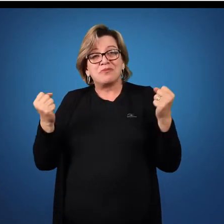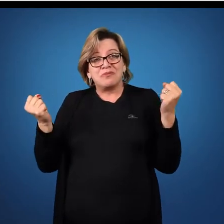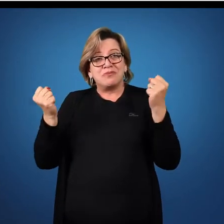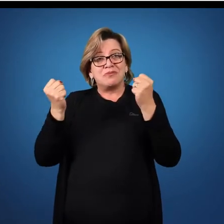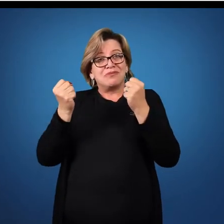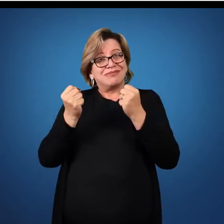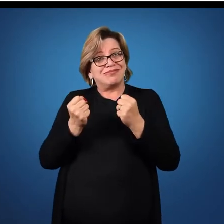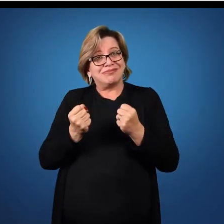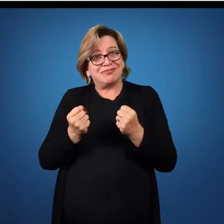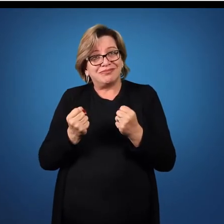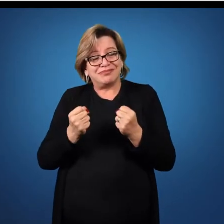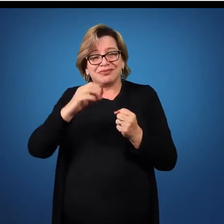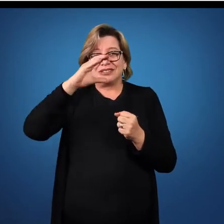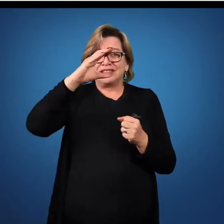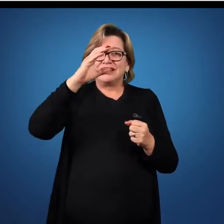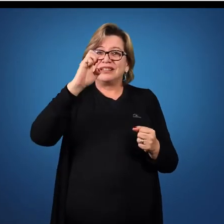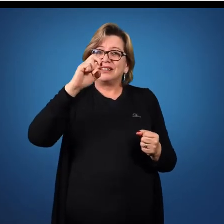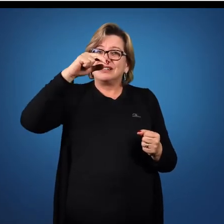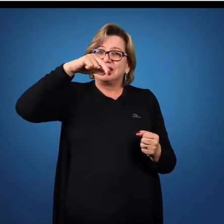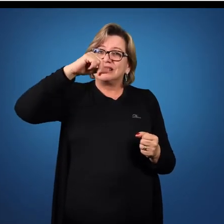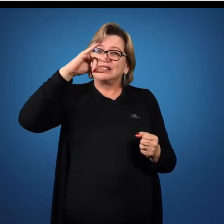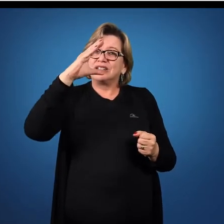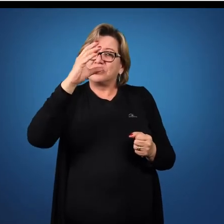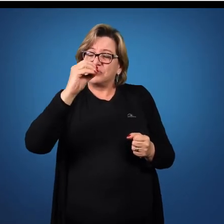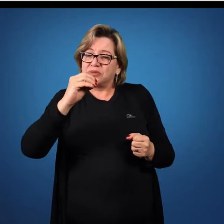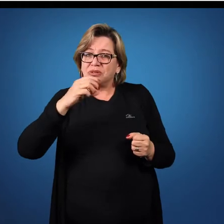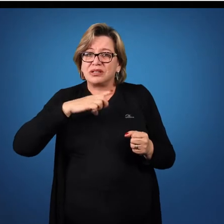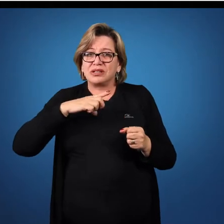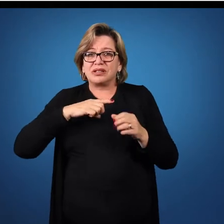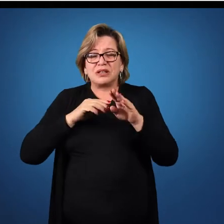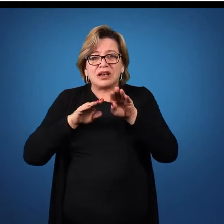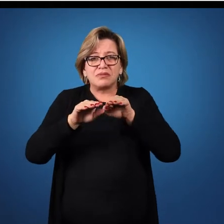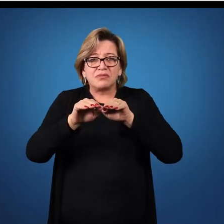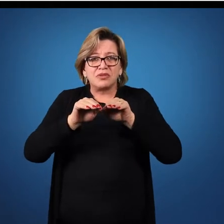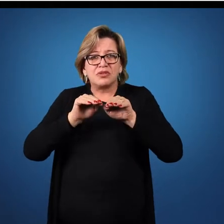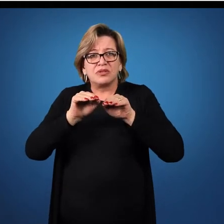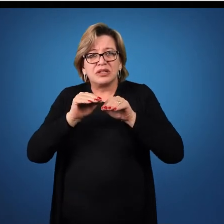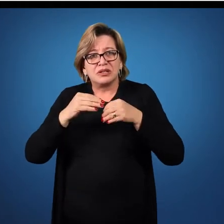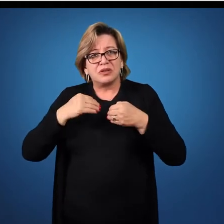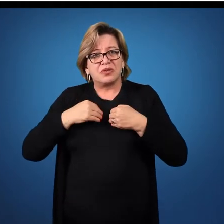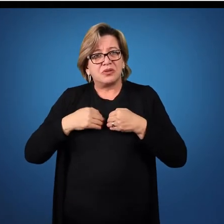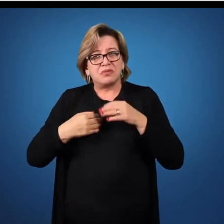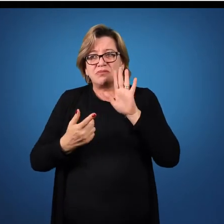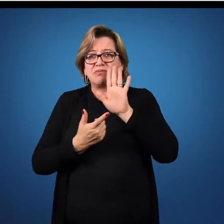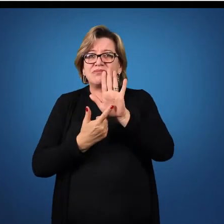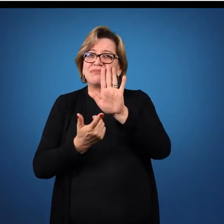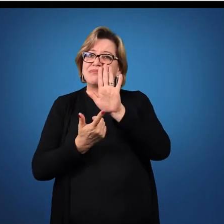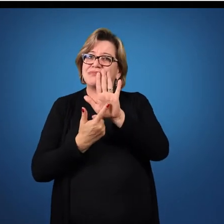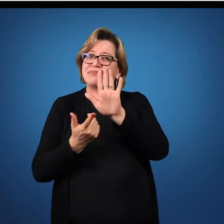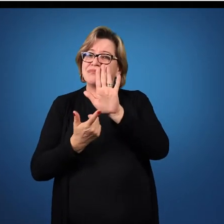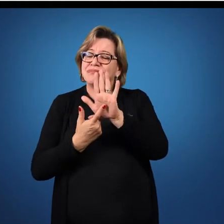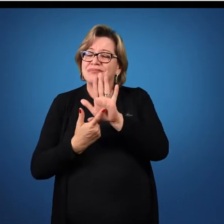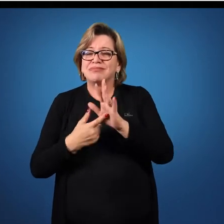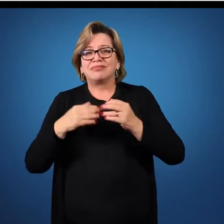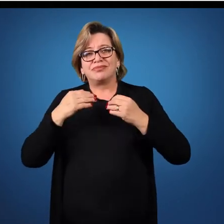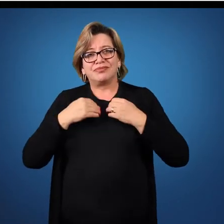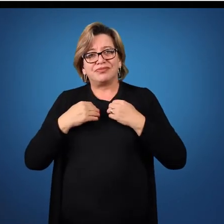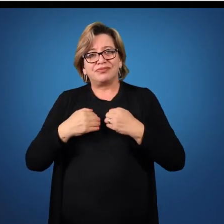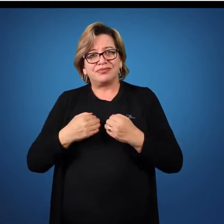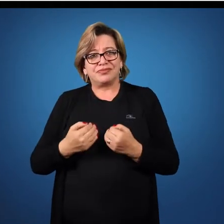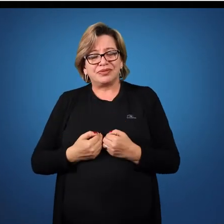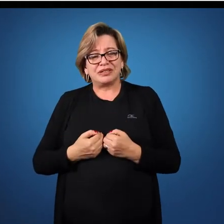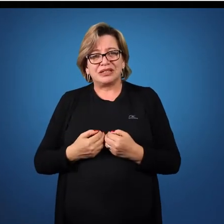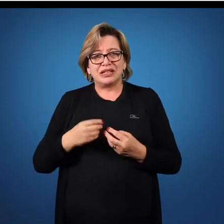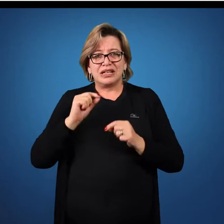cênico. Um corpo que tem movimento. Um corpo que se expressa. Um corpo que